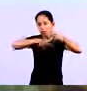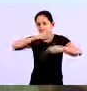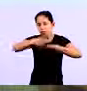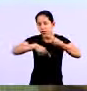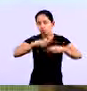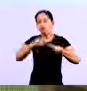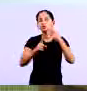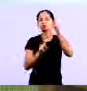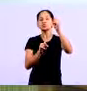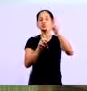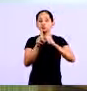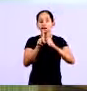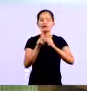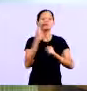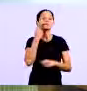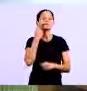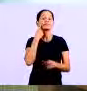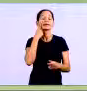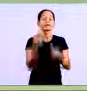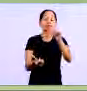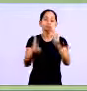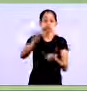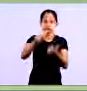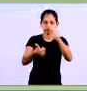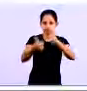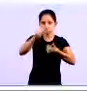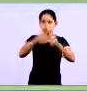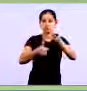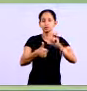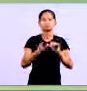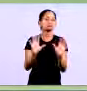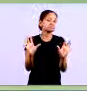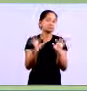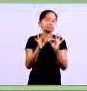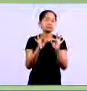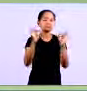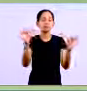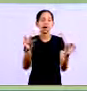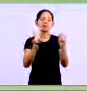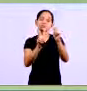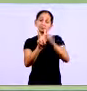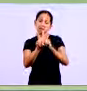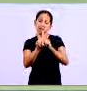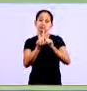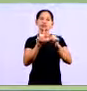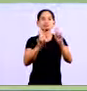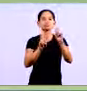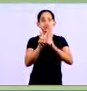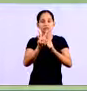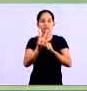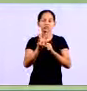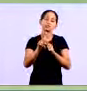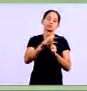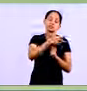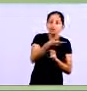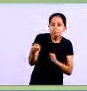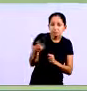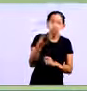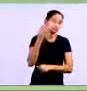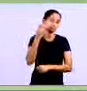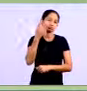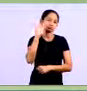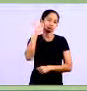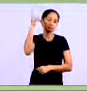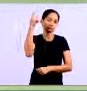Você teve de lucro Tá Se você quiser Por um espaço maior Você vai utilizar mais tempo Se menor Menos tempo Tá Questão